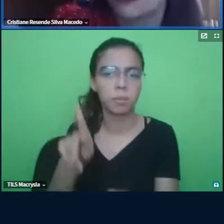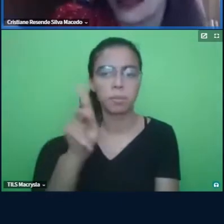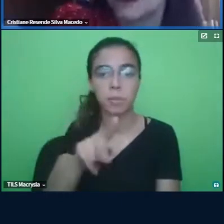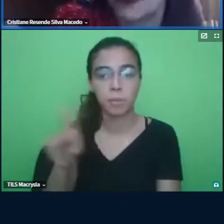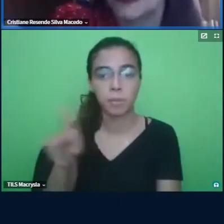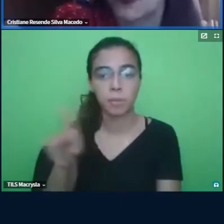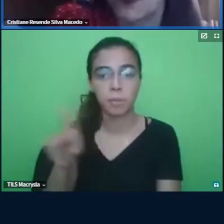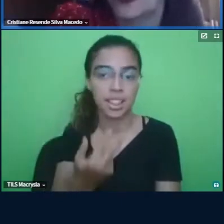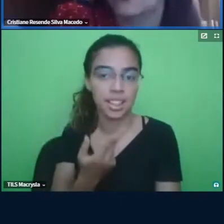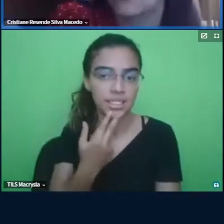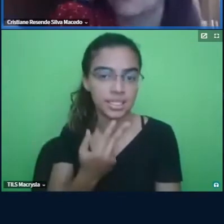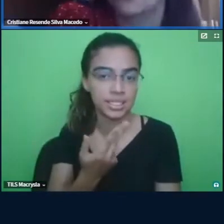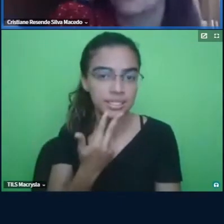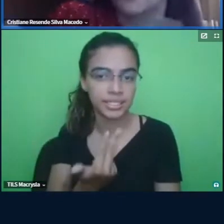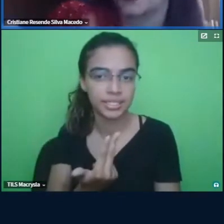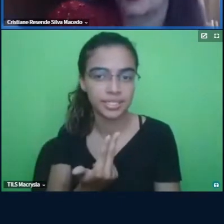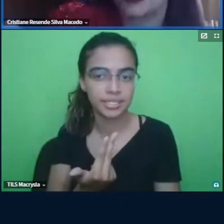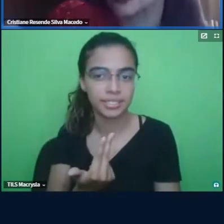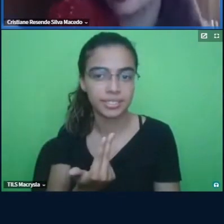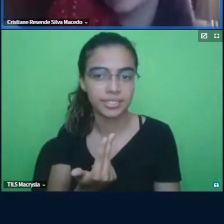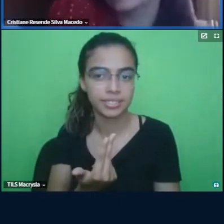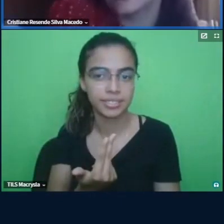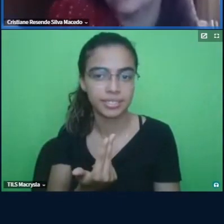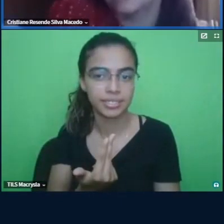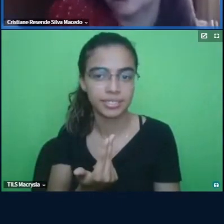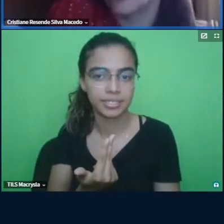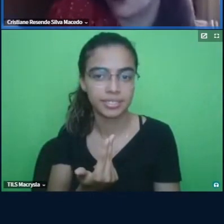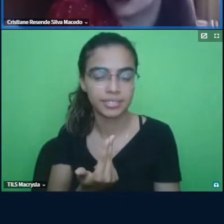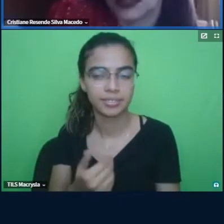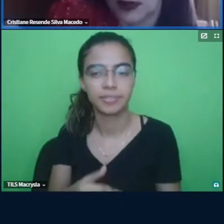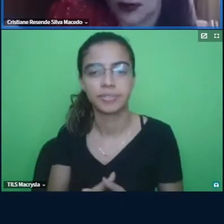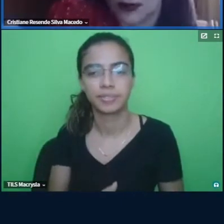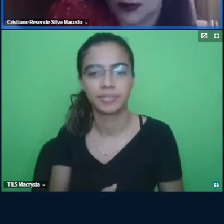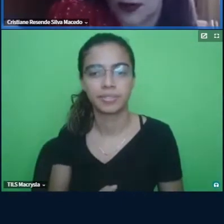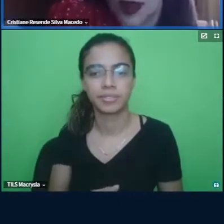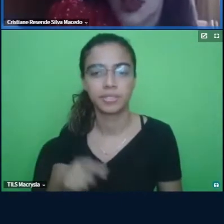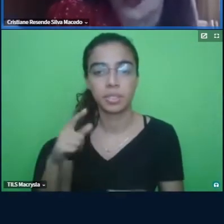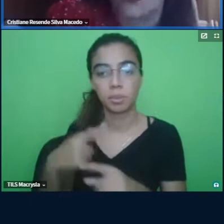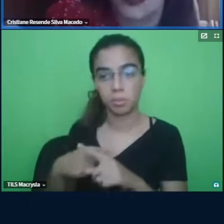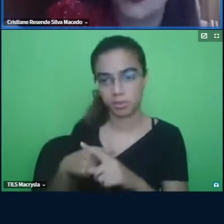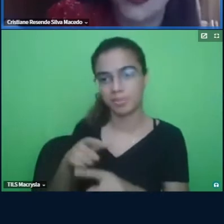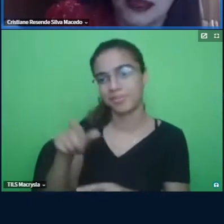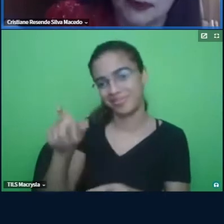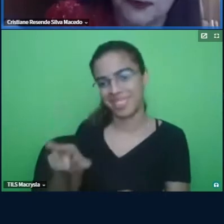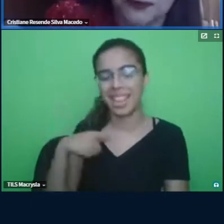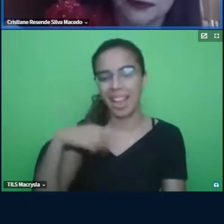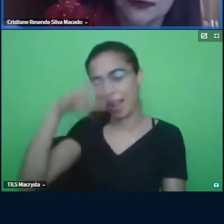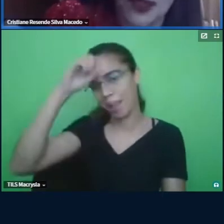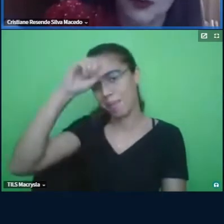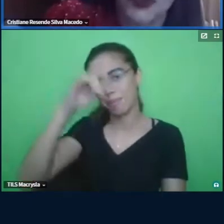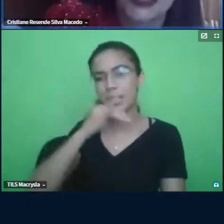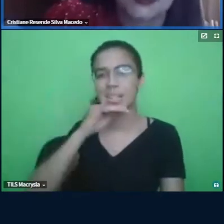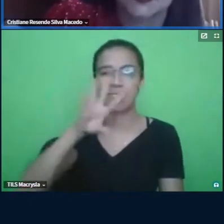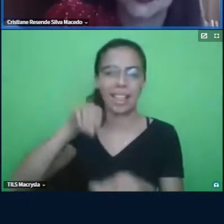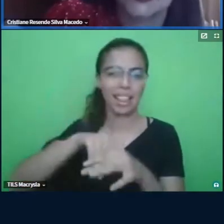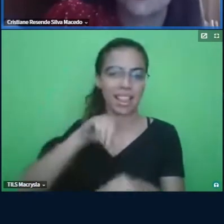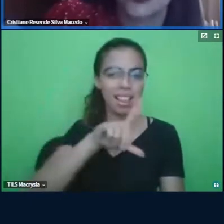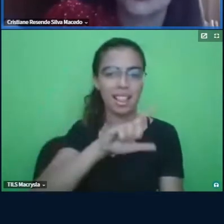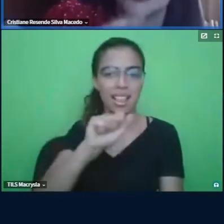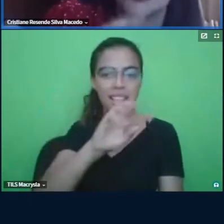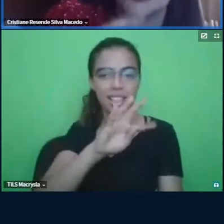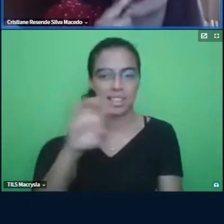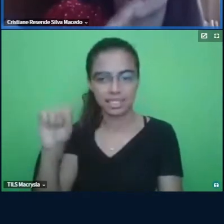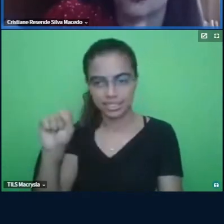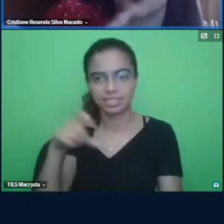pega muito bem no lápis, com a psicopedagoga. Comigo, já está uma luta. Então, o contexto é outro. Com a Bia, por exemplo,